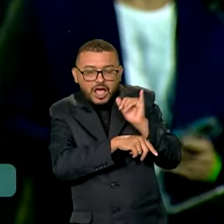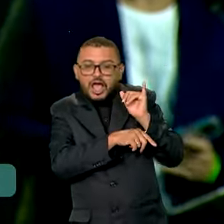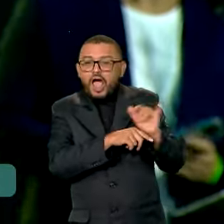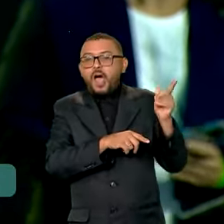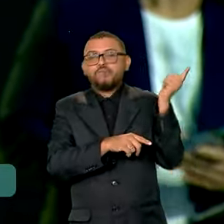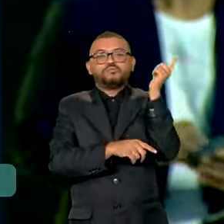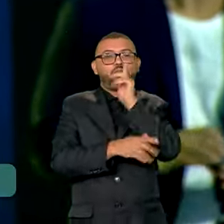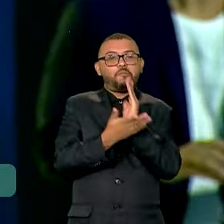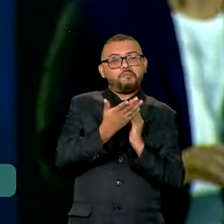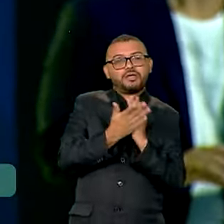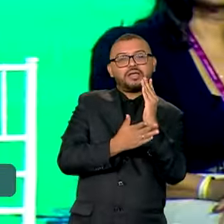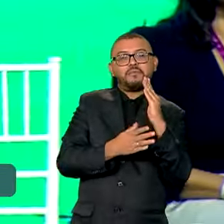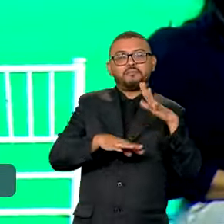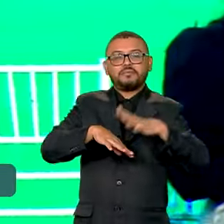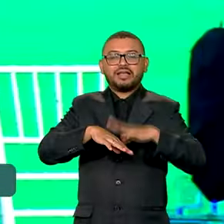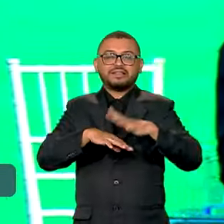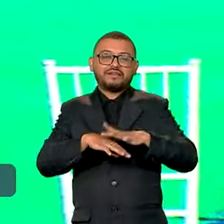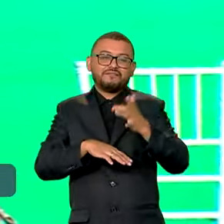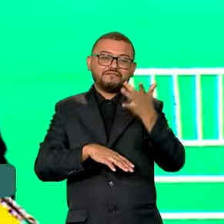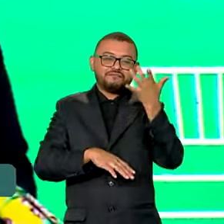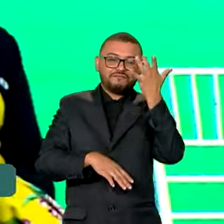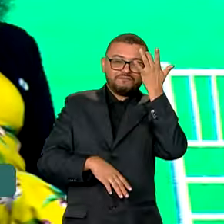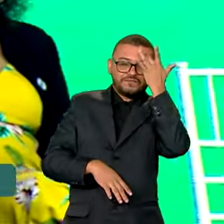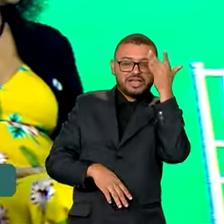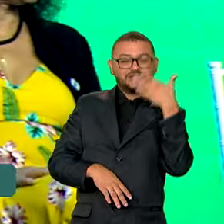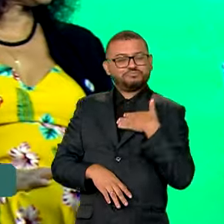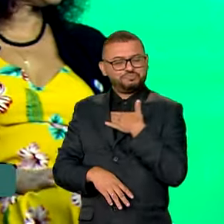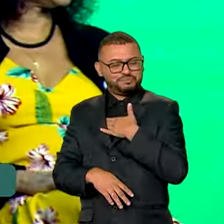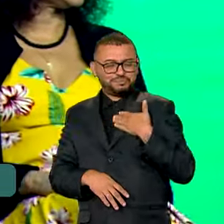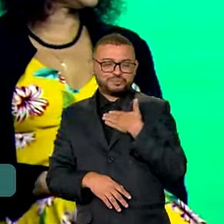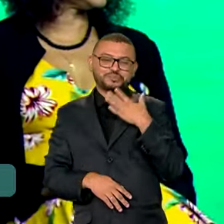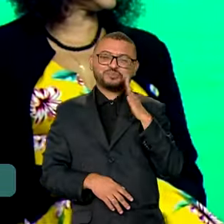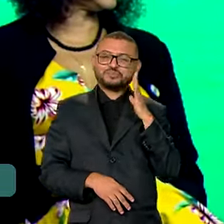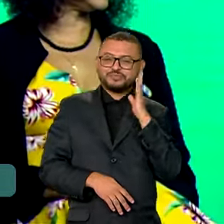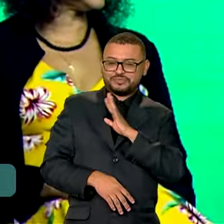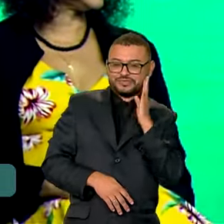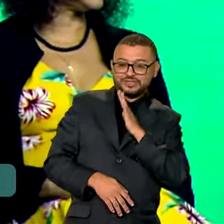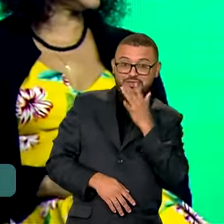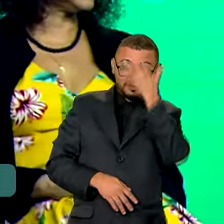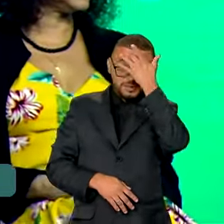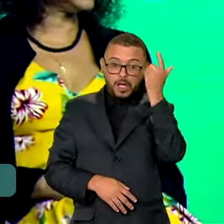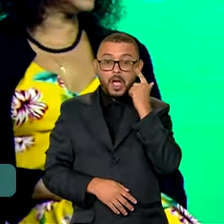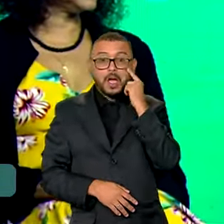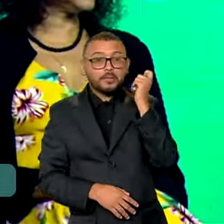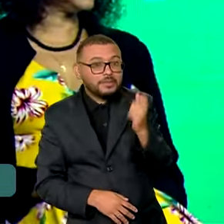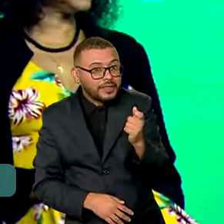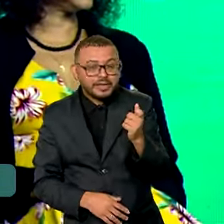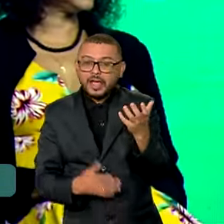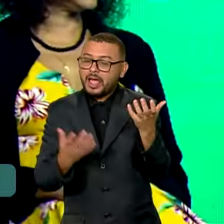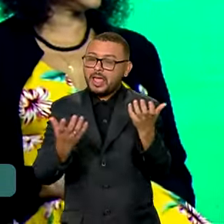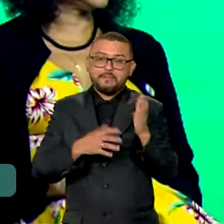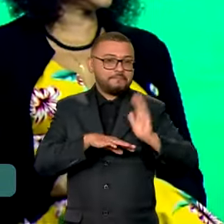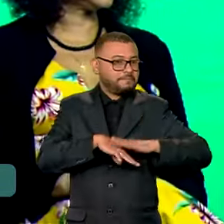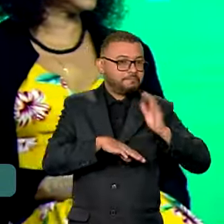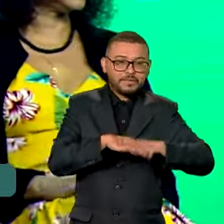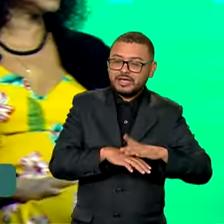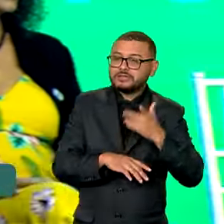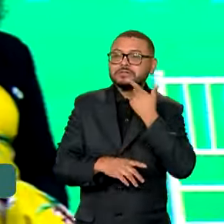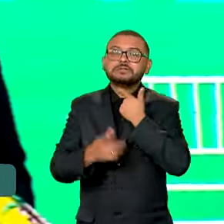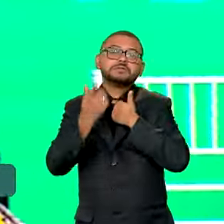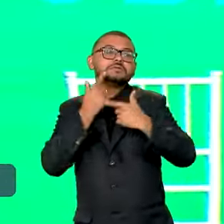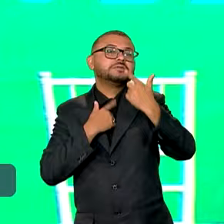casulo, a matemática fica a matéria mais gostosa e é a que desperta mais, mais e mais,